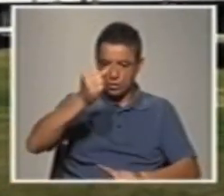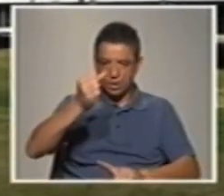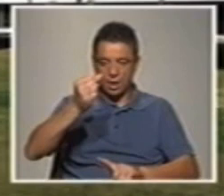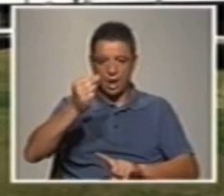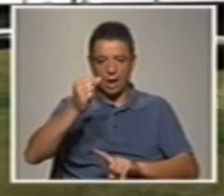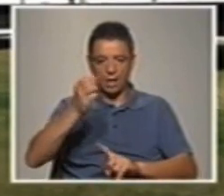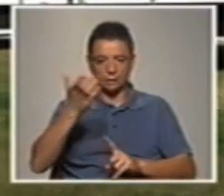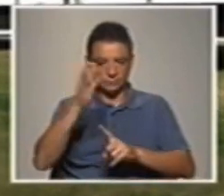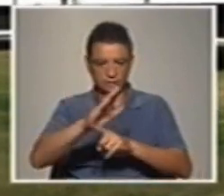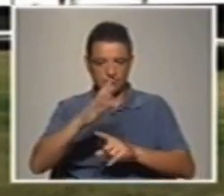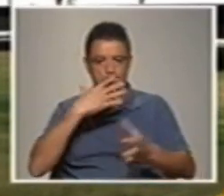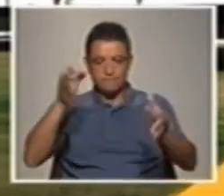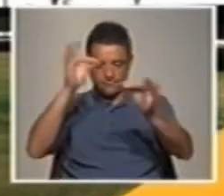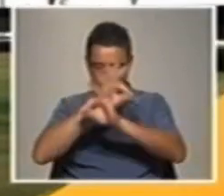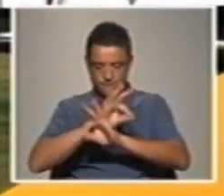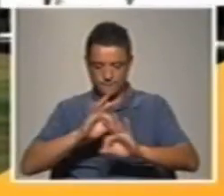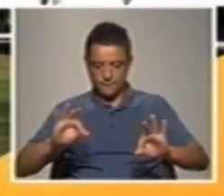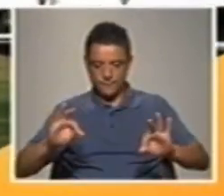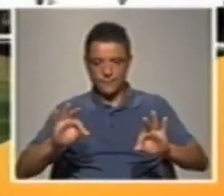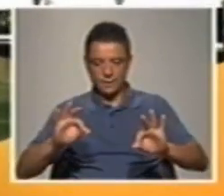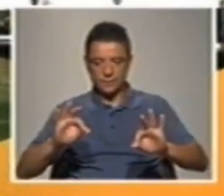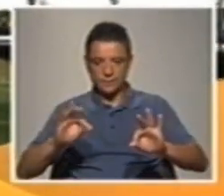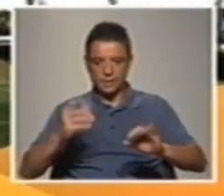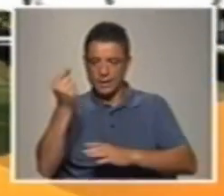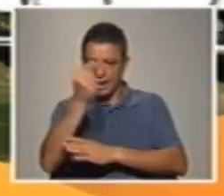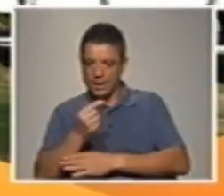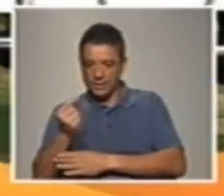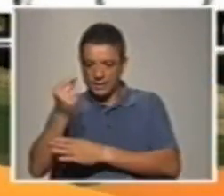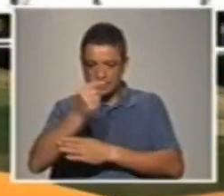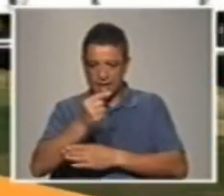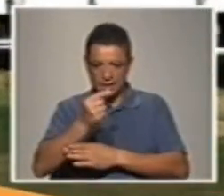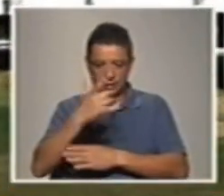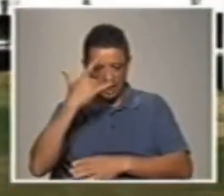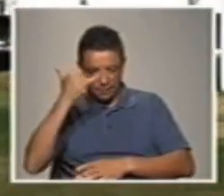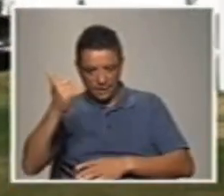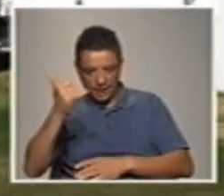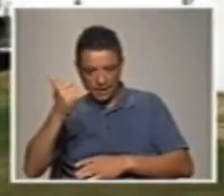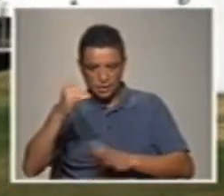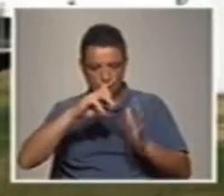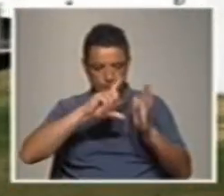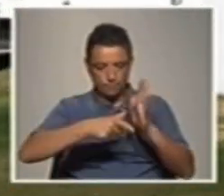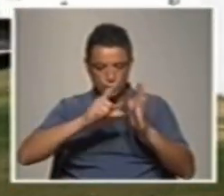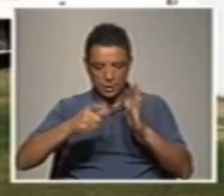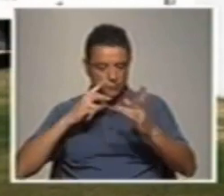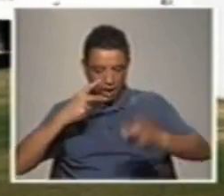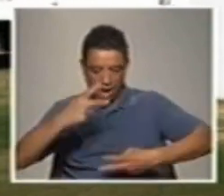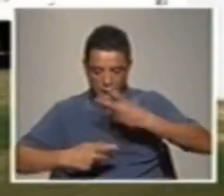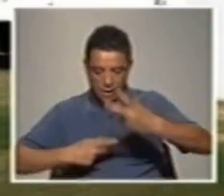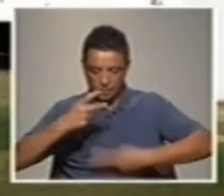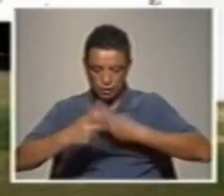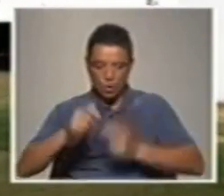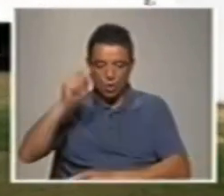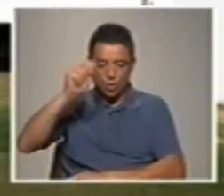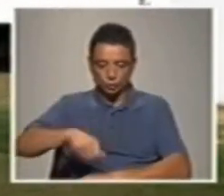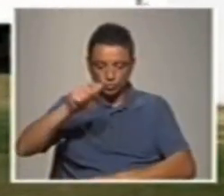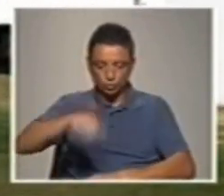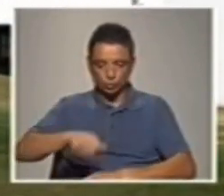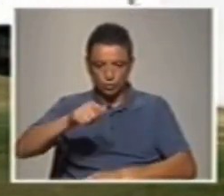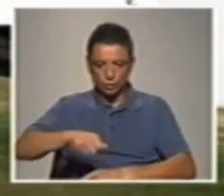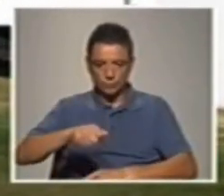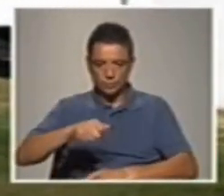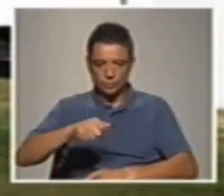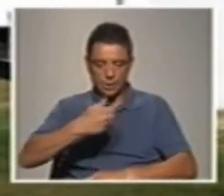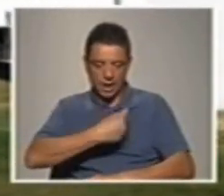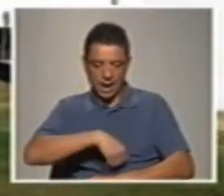nível exemplar de perfeição ao nível de design e conceito, sendo os projetos analisados por um júri composto por